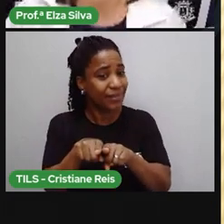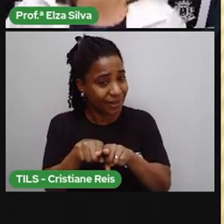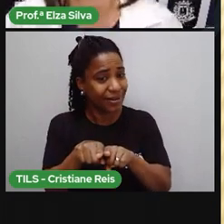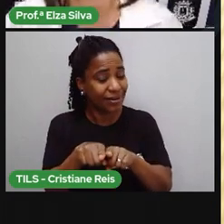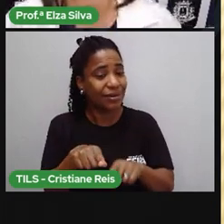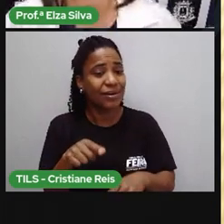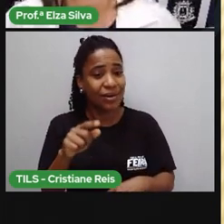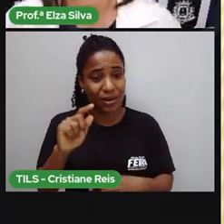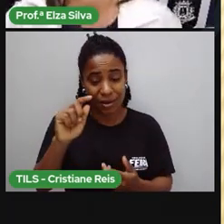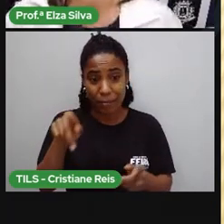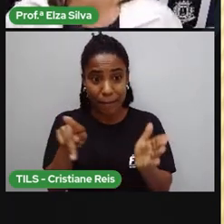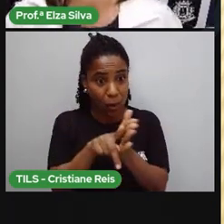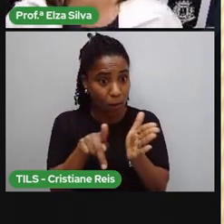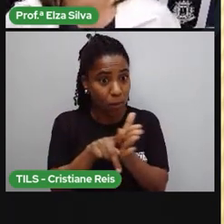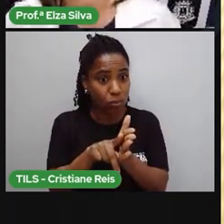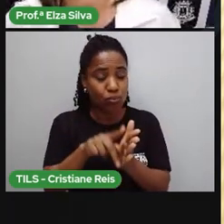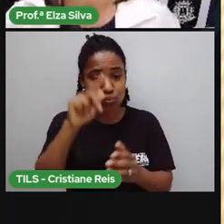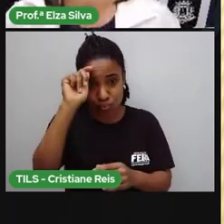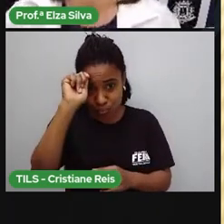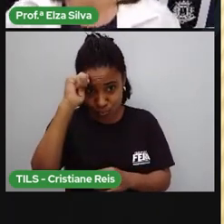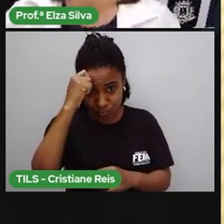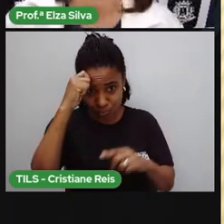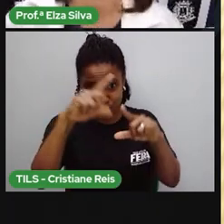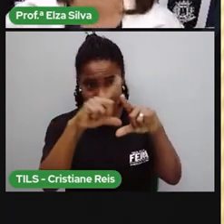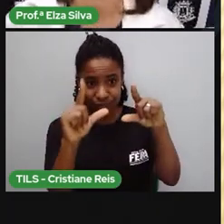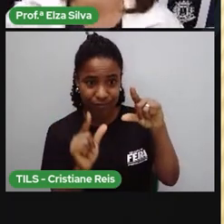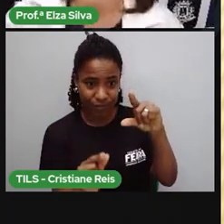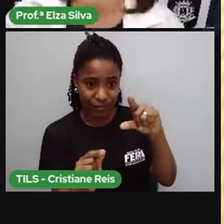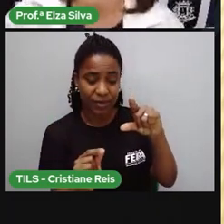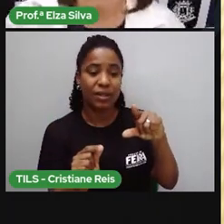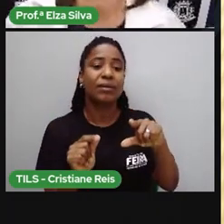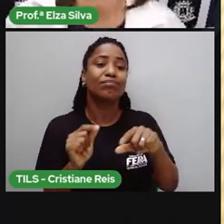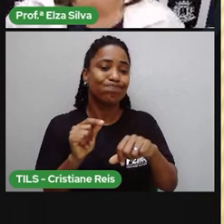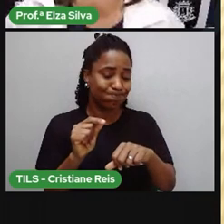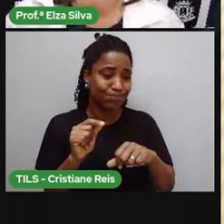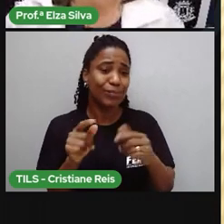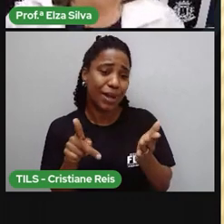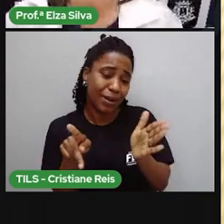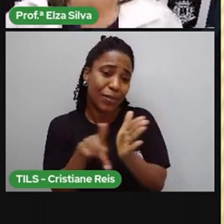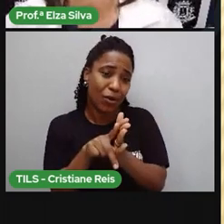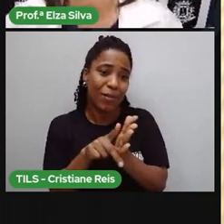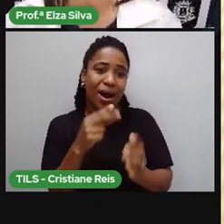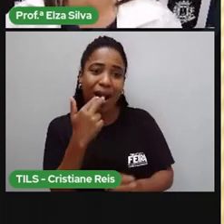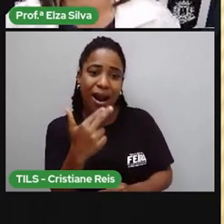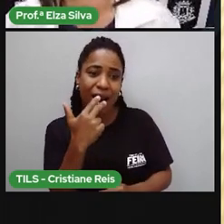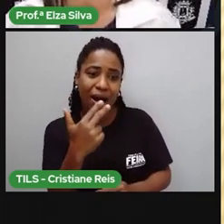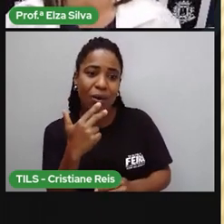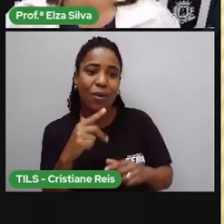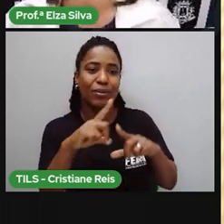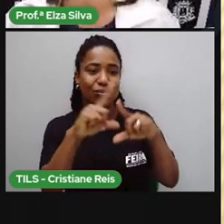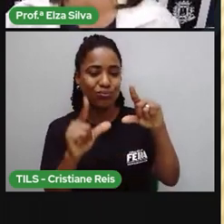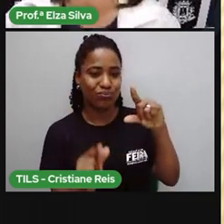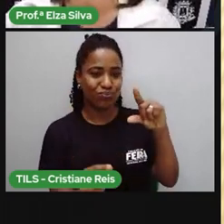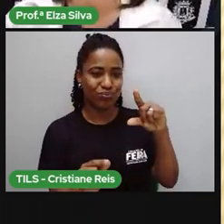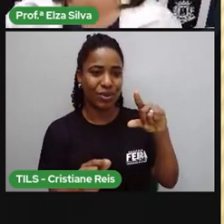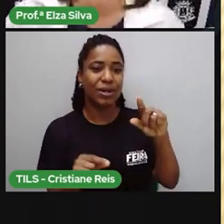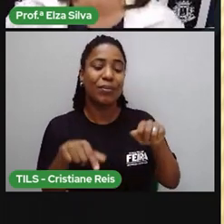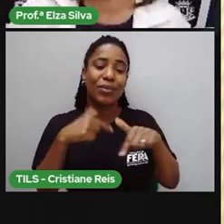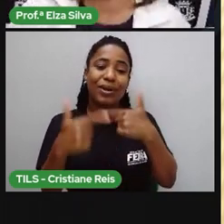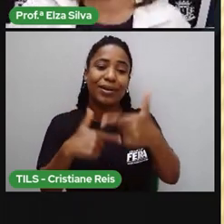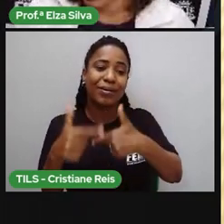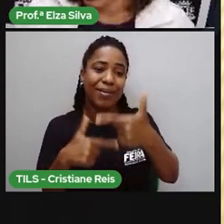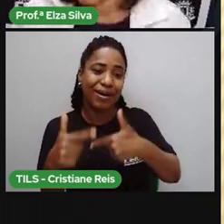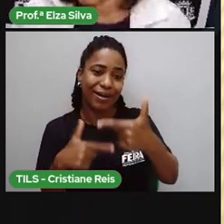africano. Simplesmente para conseguir um emprego, conseguir trabalho para sobreviver.